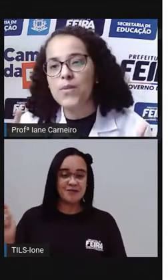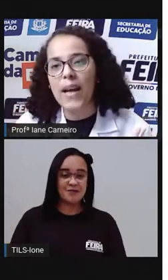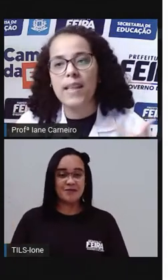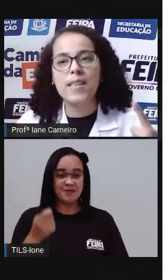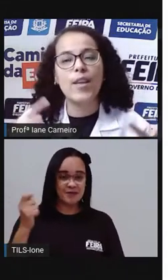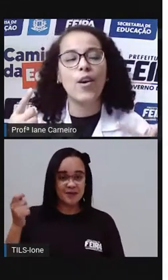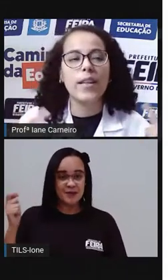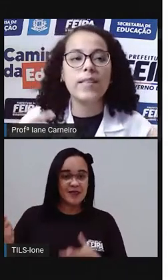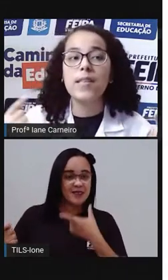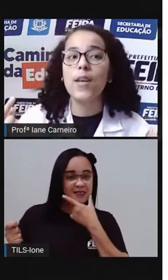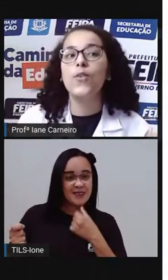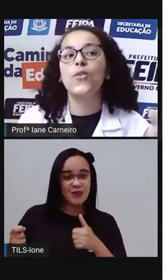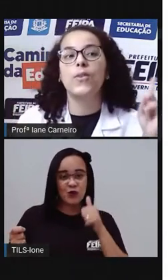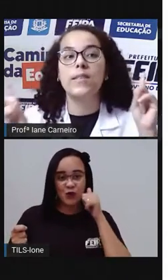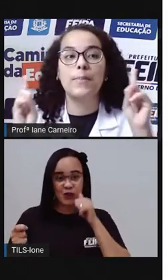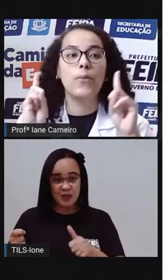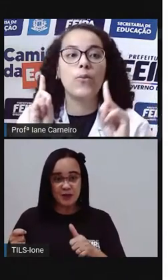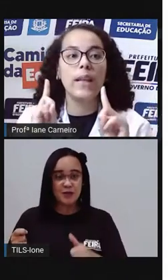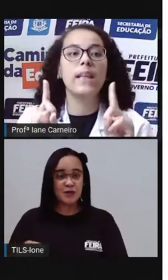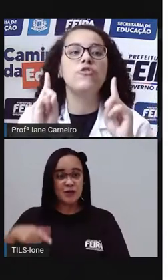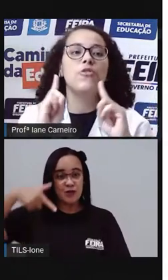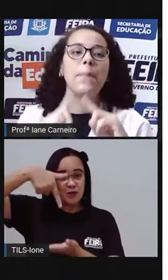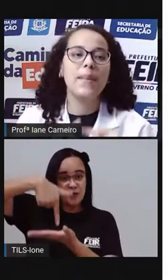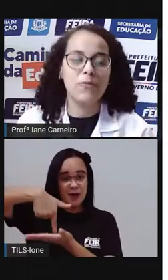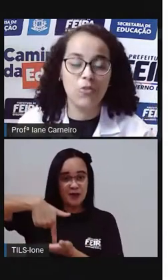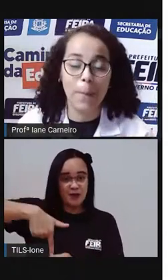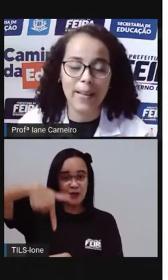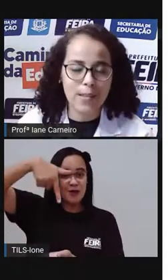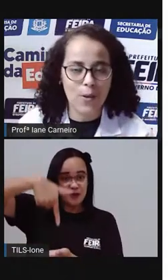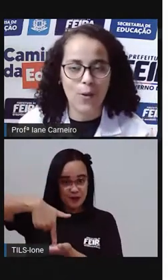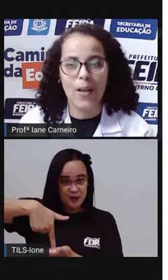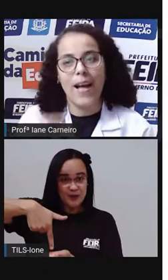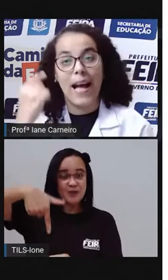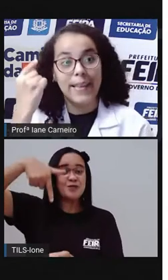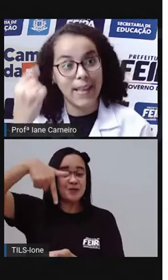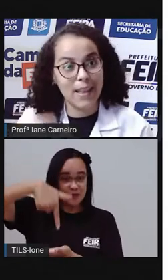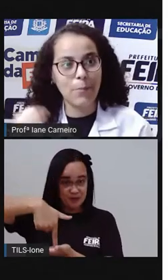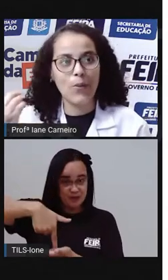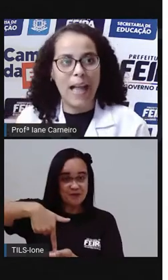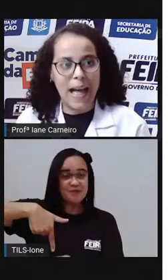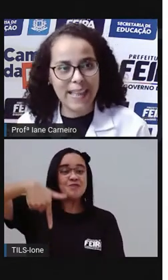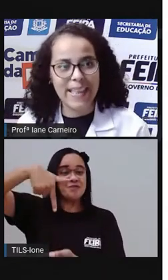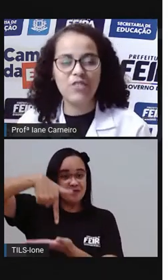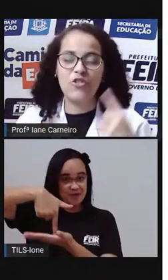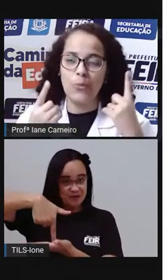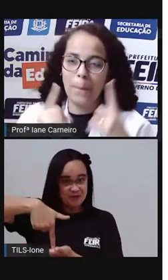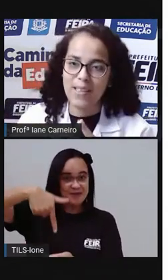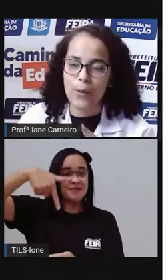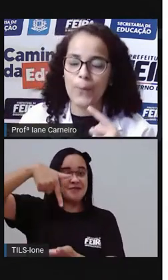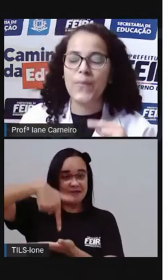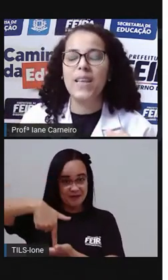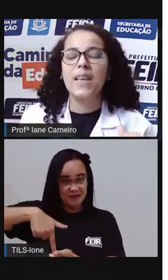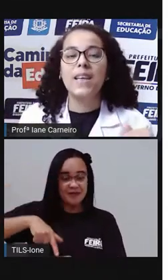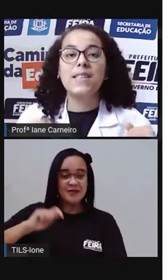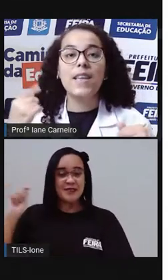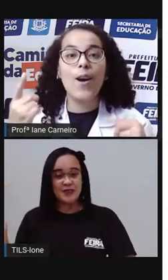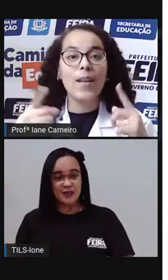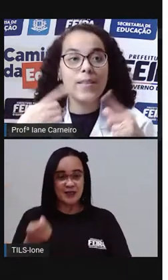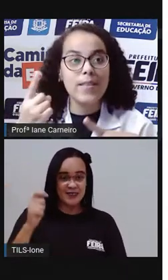e aí depois fala, senhoras e senhores, pulem de um pé só, aí tem que pular de um pé só.